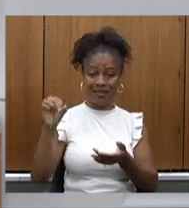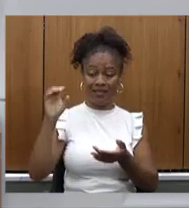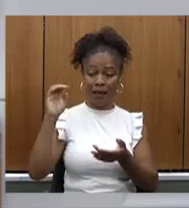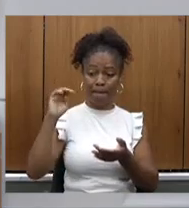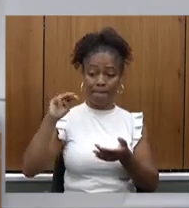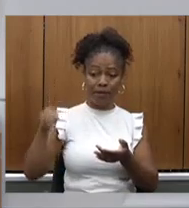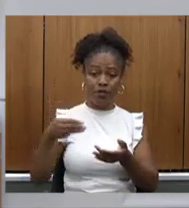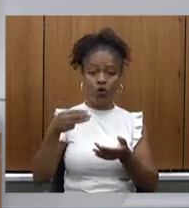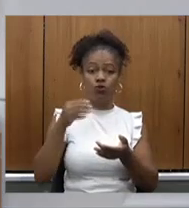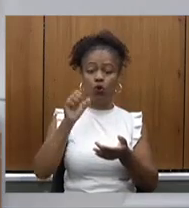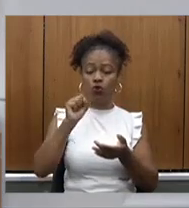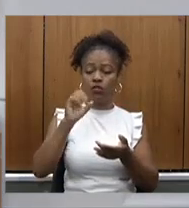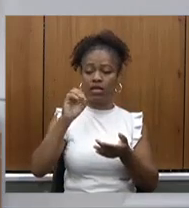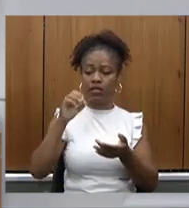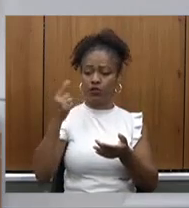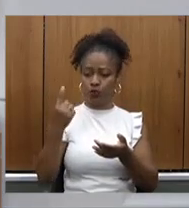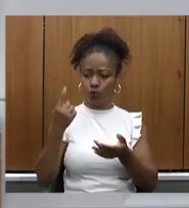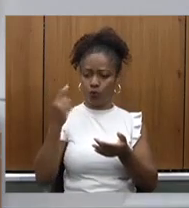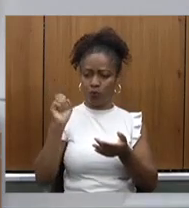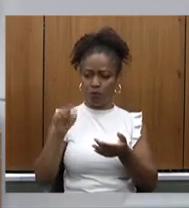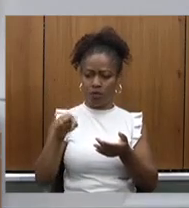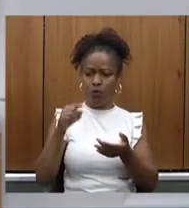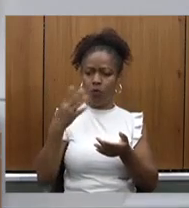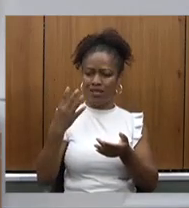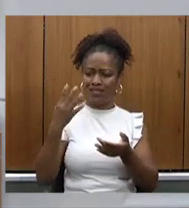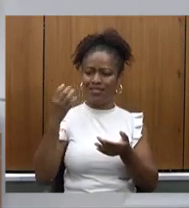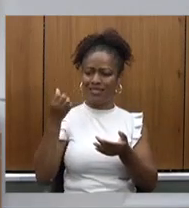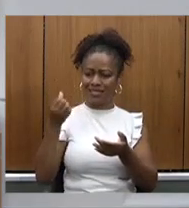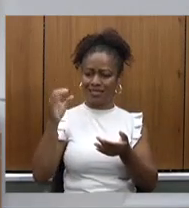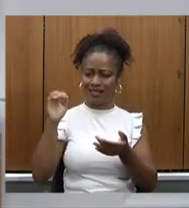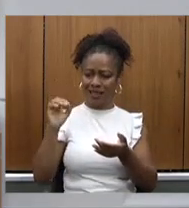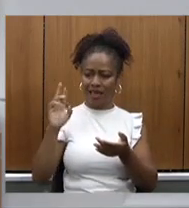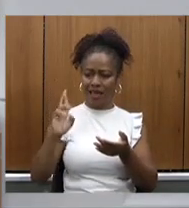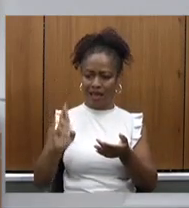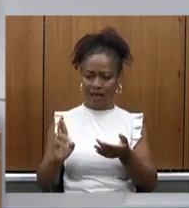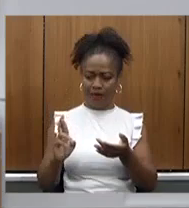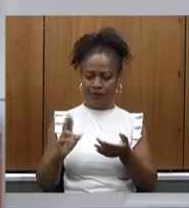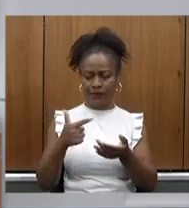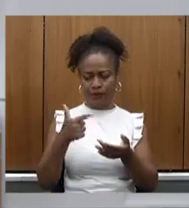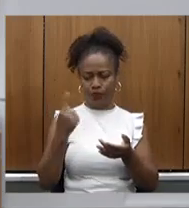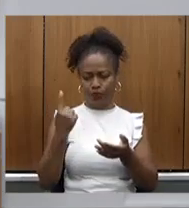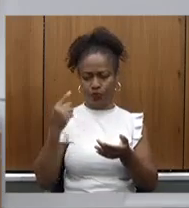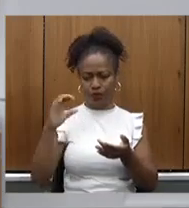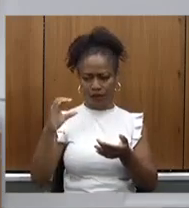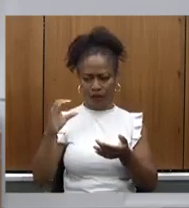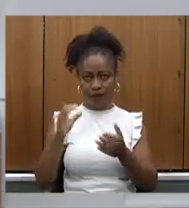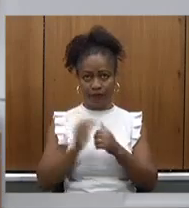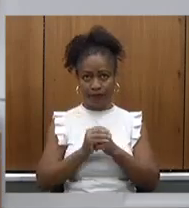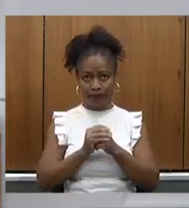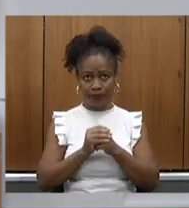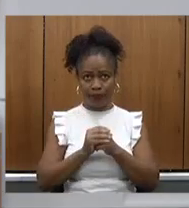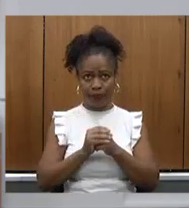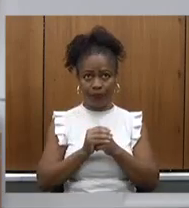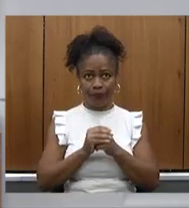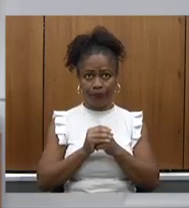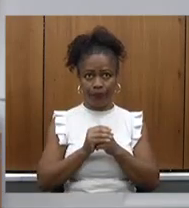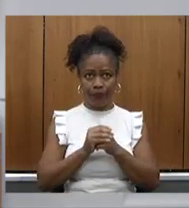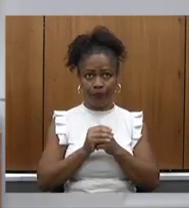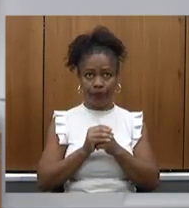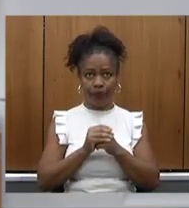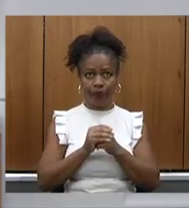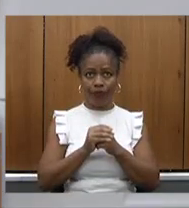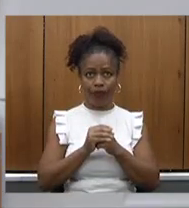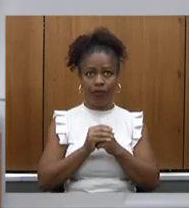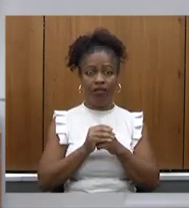801 mil 460 reais e 21 centavos em relação aos repassos obrigatórios